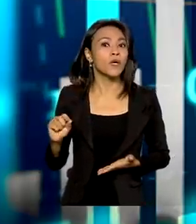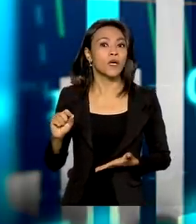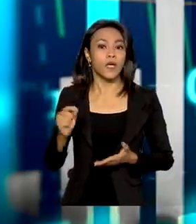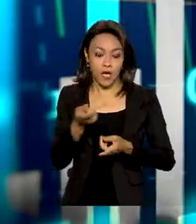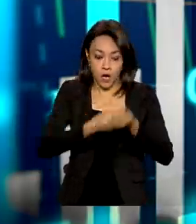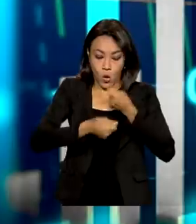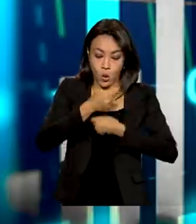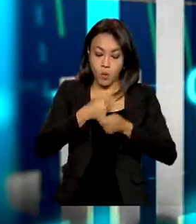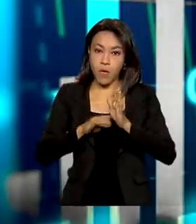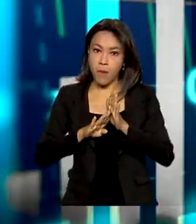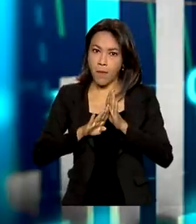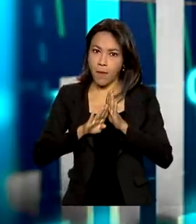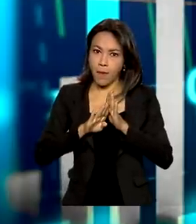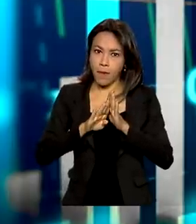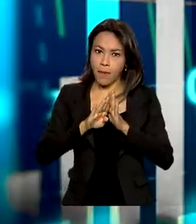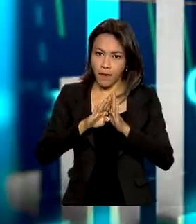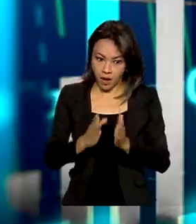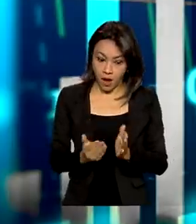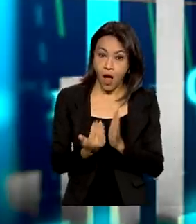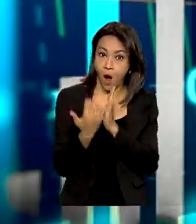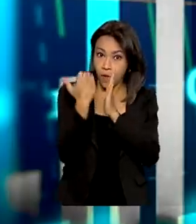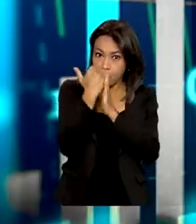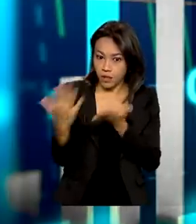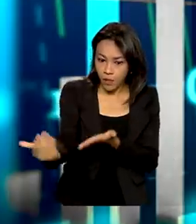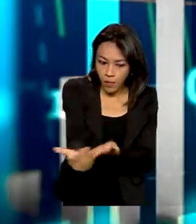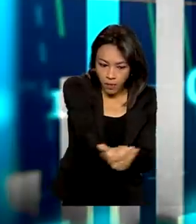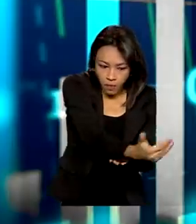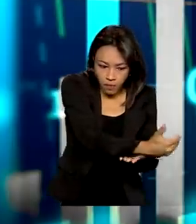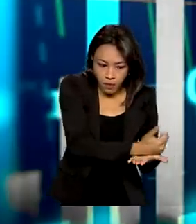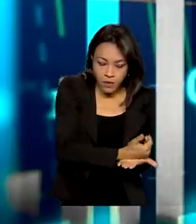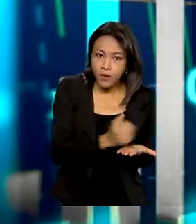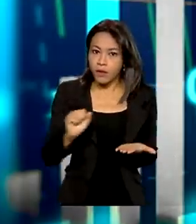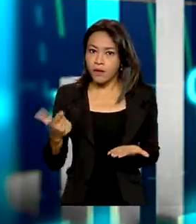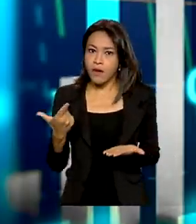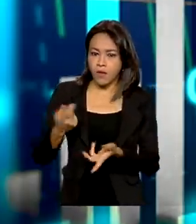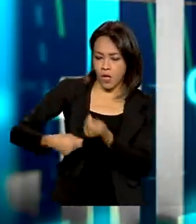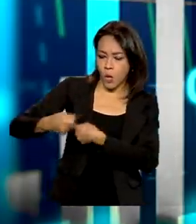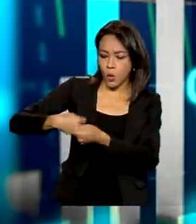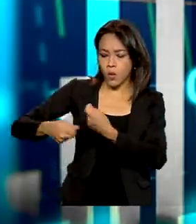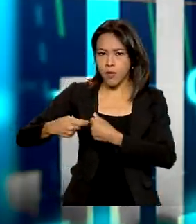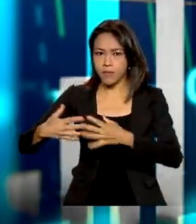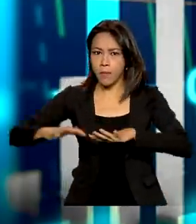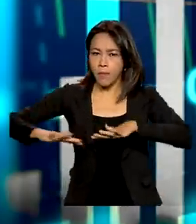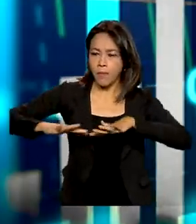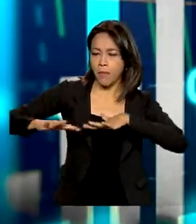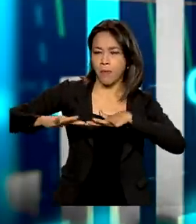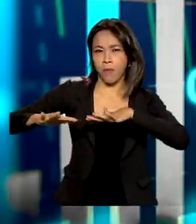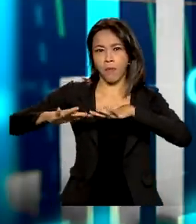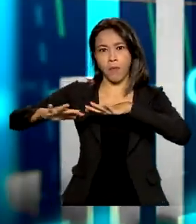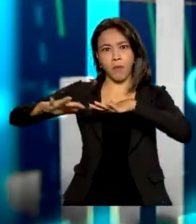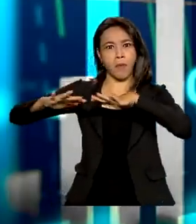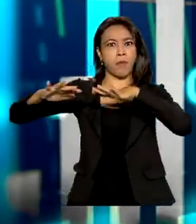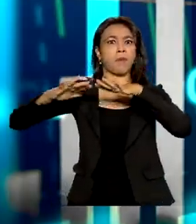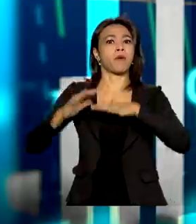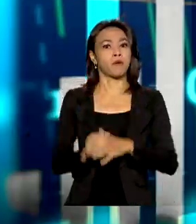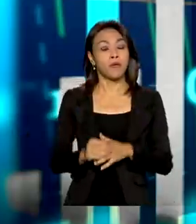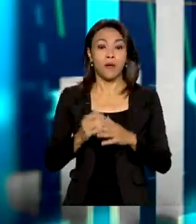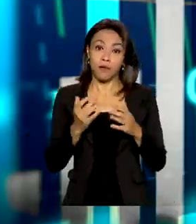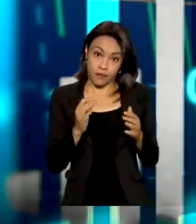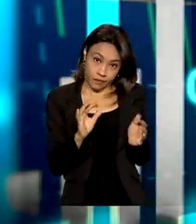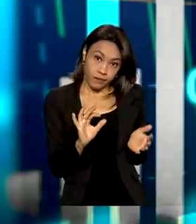cresceu. Porque, para você aumentar a arrecadação, é claro, é lógico que a economia precisa estar em pleno crescimento. Mas, caso o